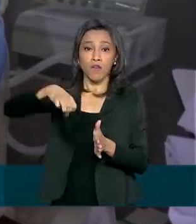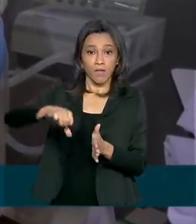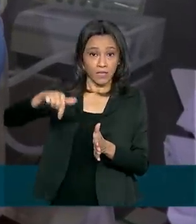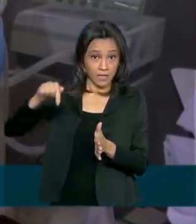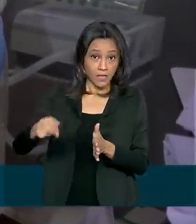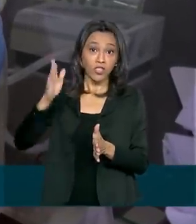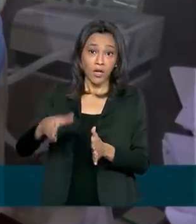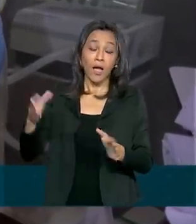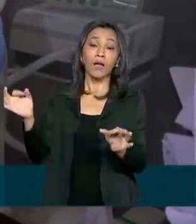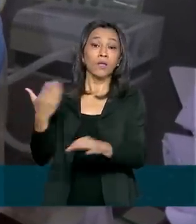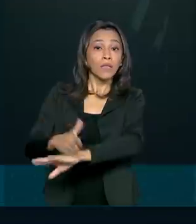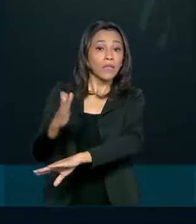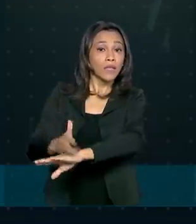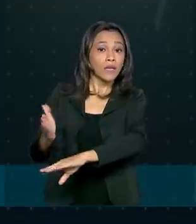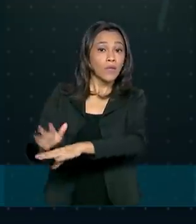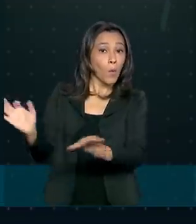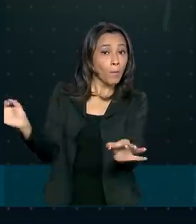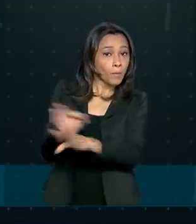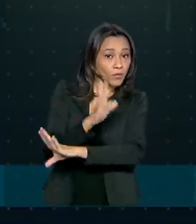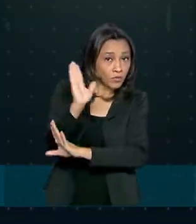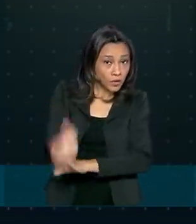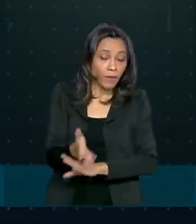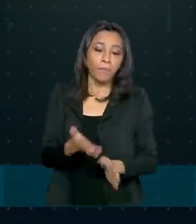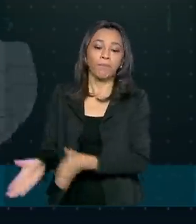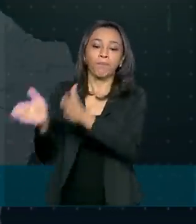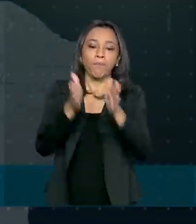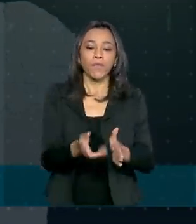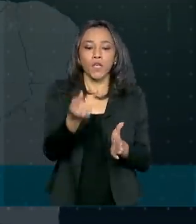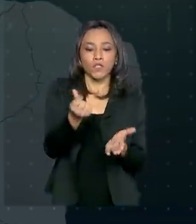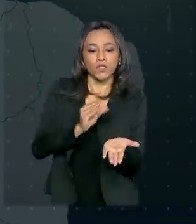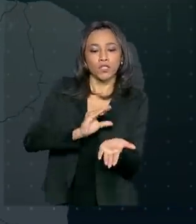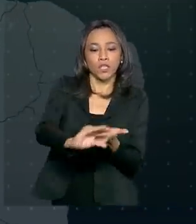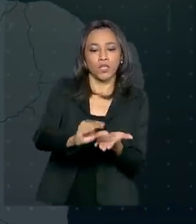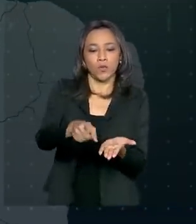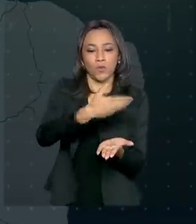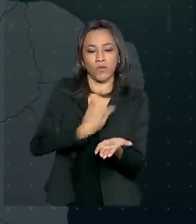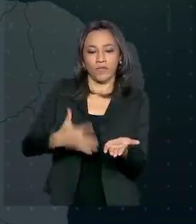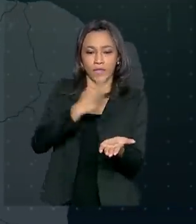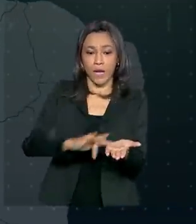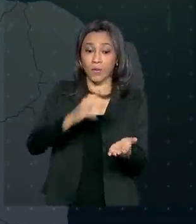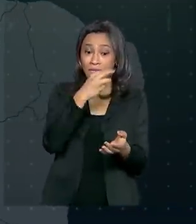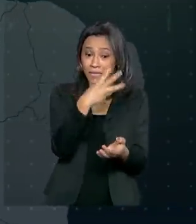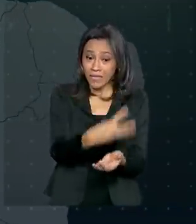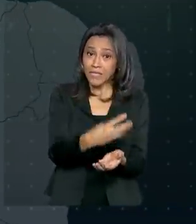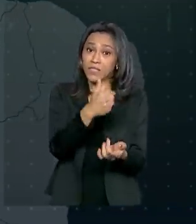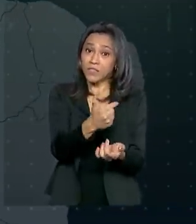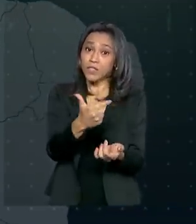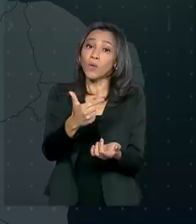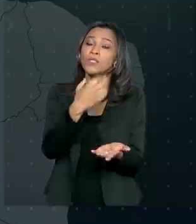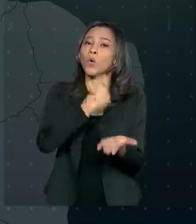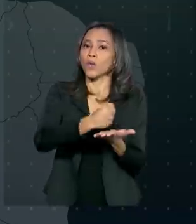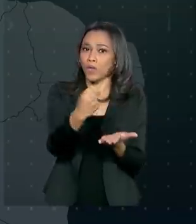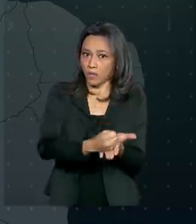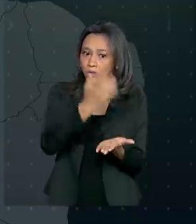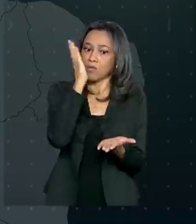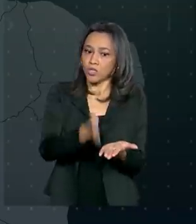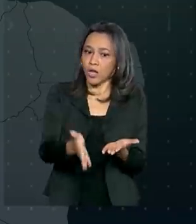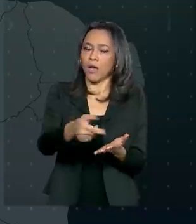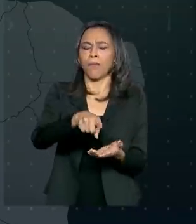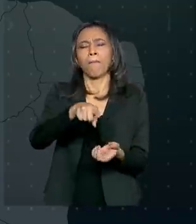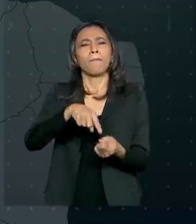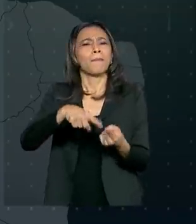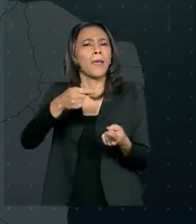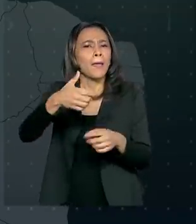capacitação sobre o tema. Com recursos do governo federal, o Amazonas contratou 322 profissionais da lista, como